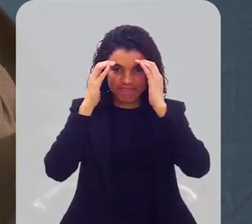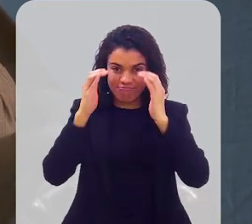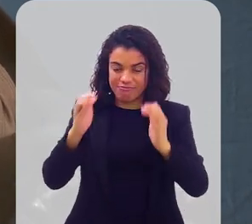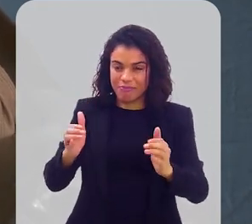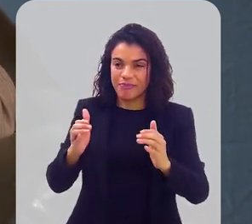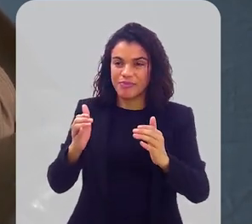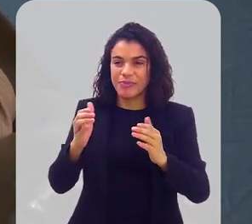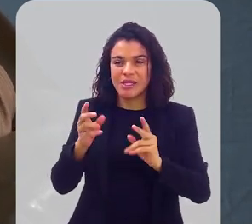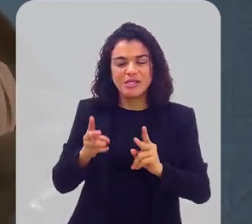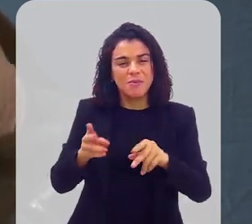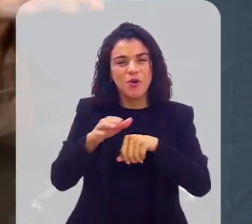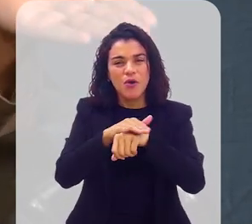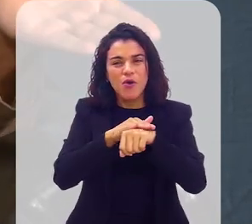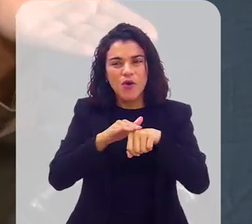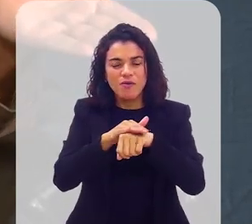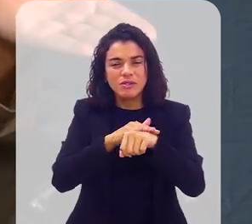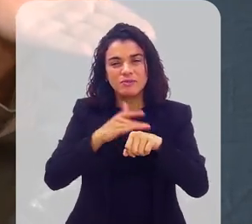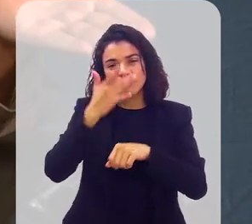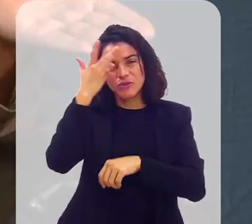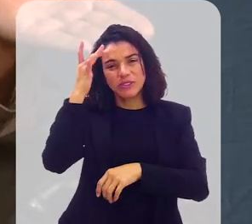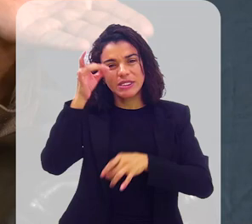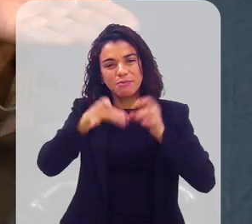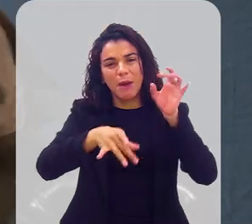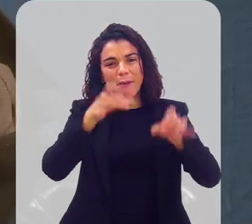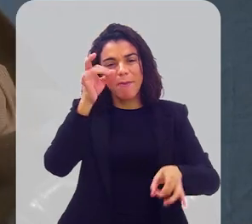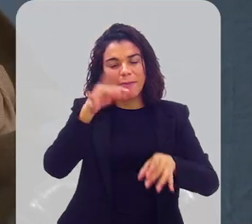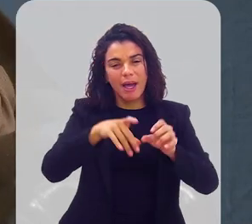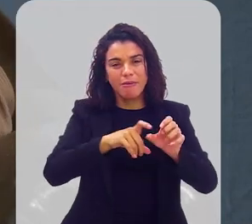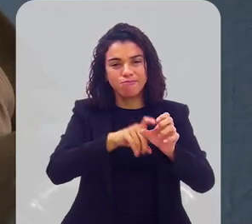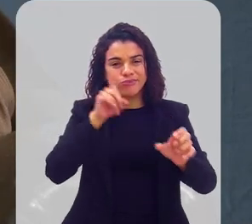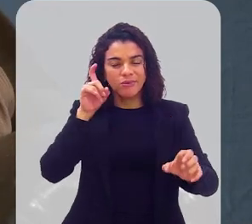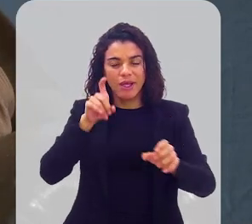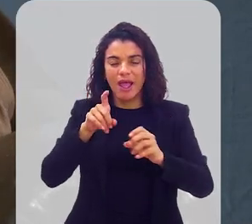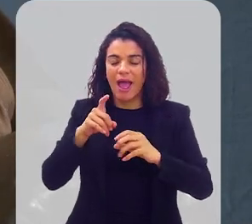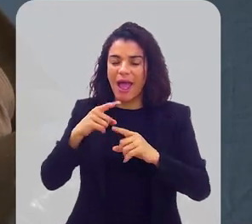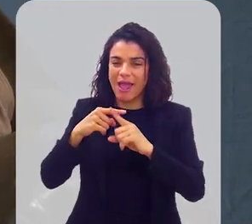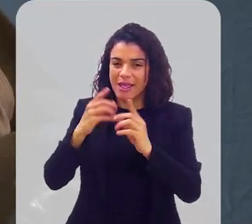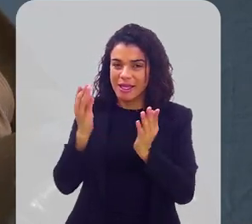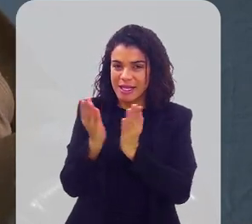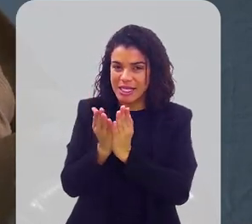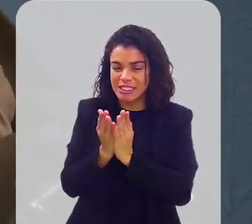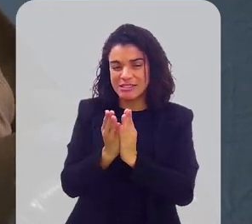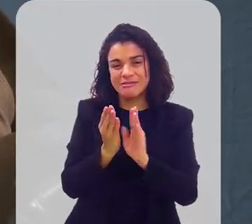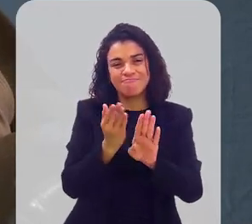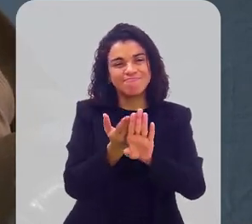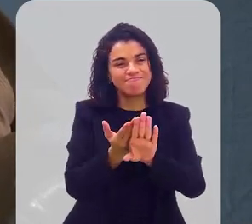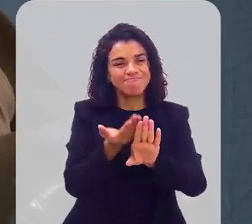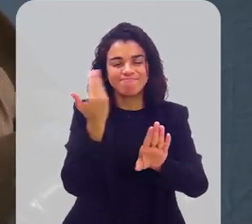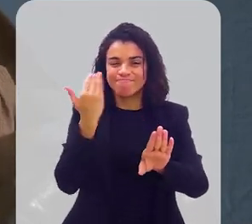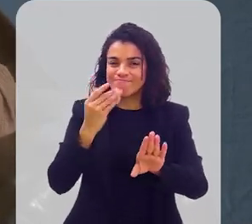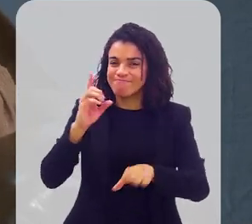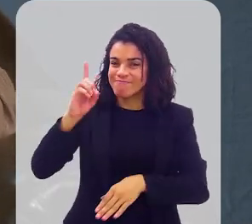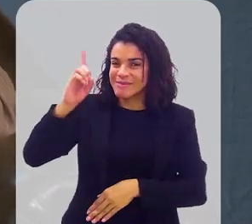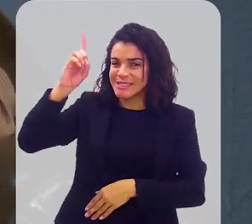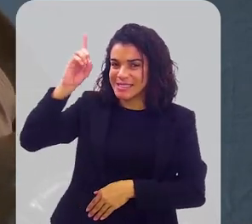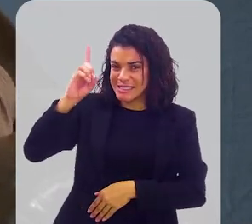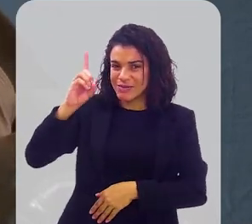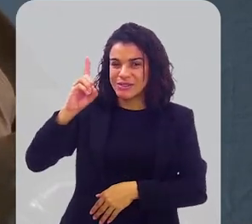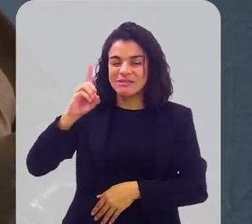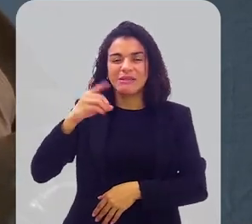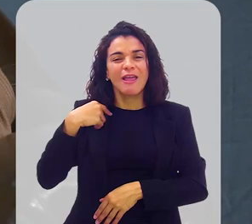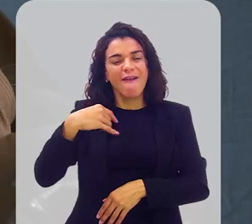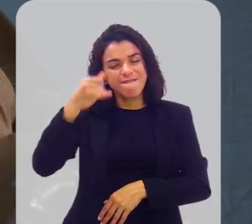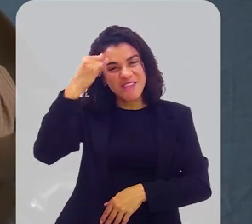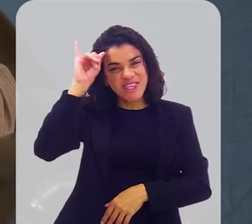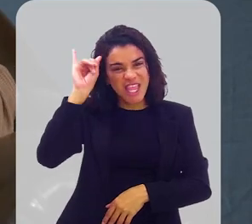conversado sobre os desigrejados, de pessoas que têm se afastado de Deus, se vacinado contra